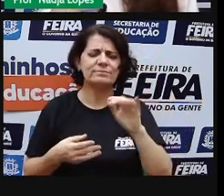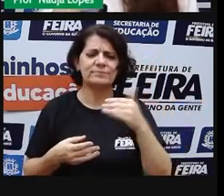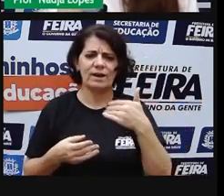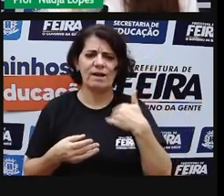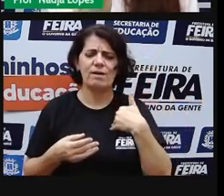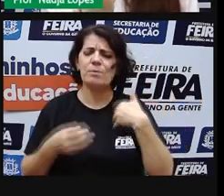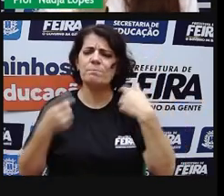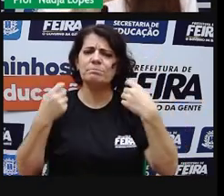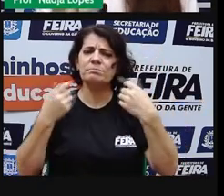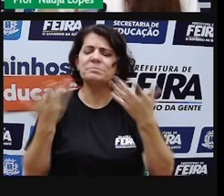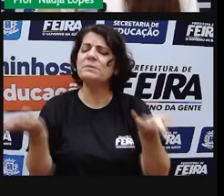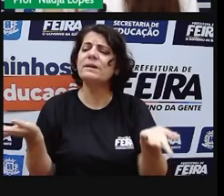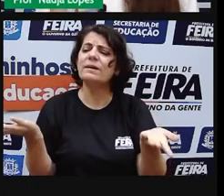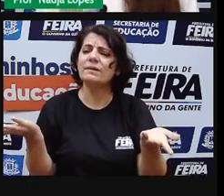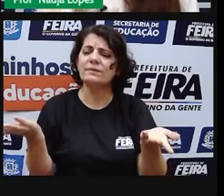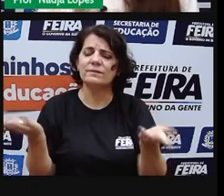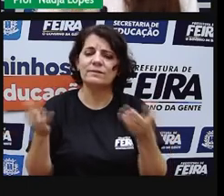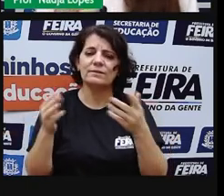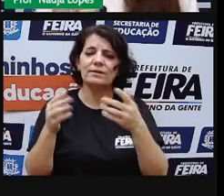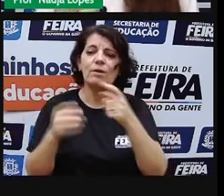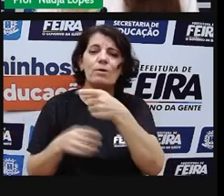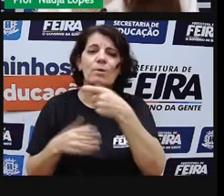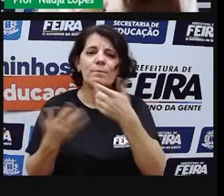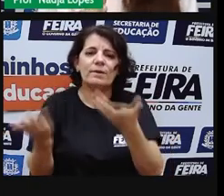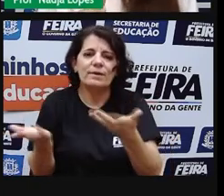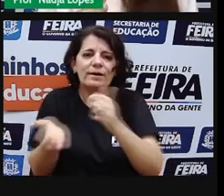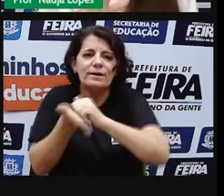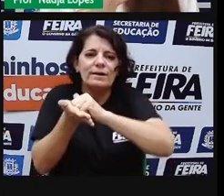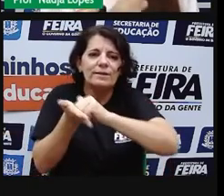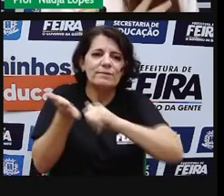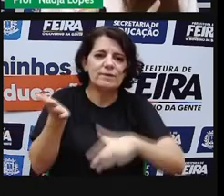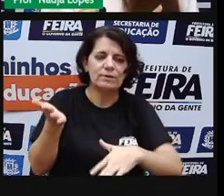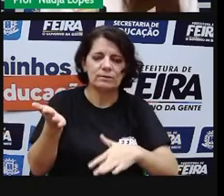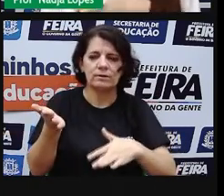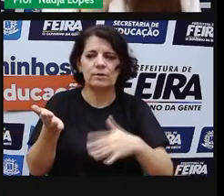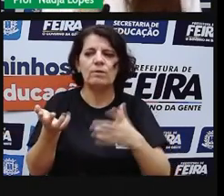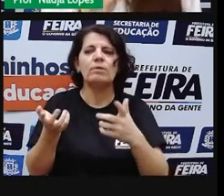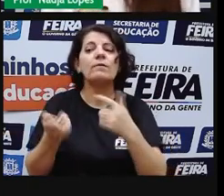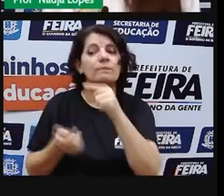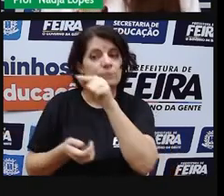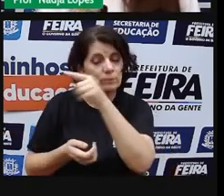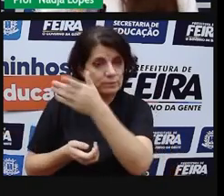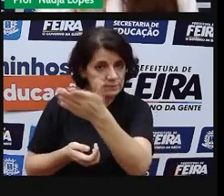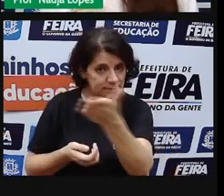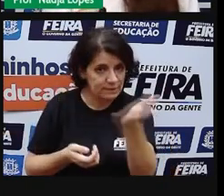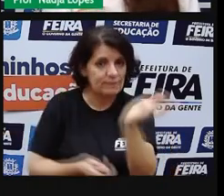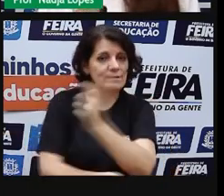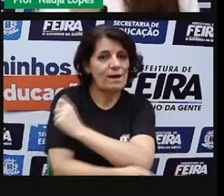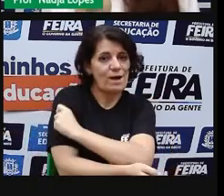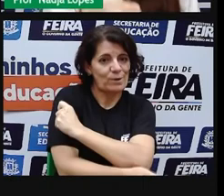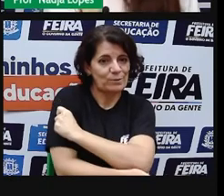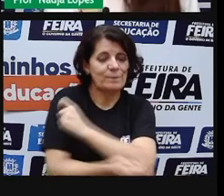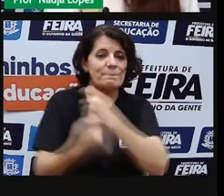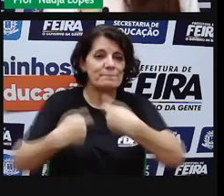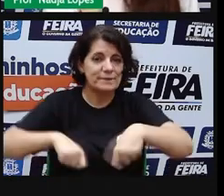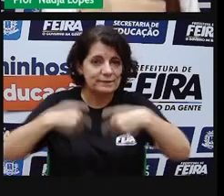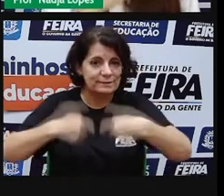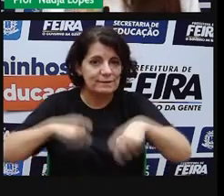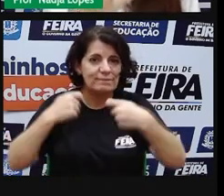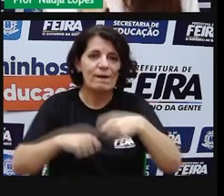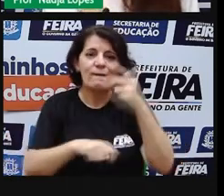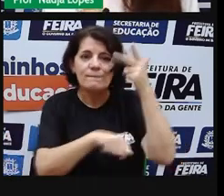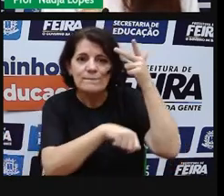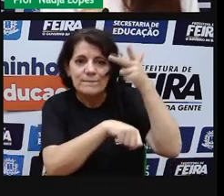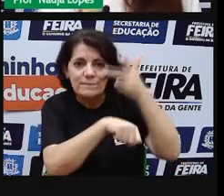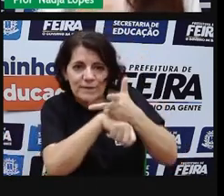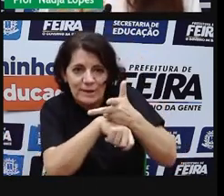né, com essa aula? A gente pretende que vocês aprofundem esse conhecimento, que vocês elaborem vídeos falando